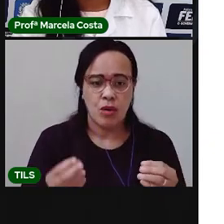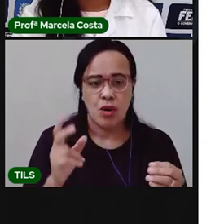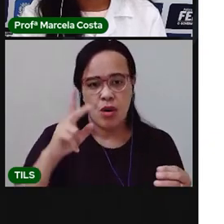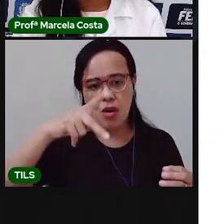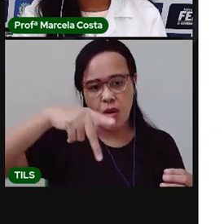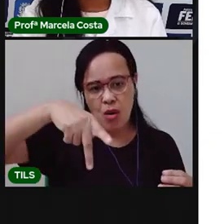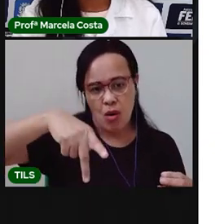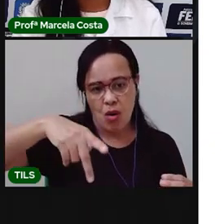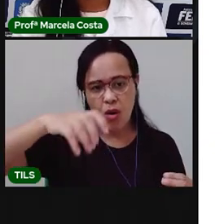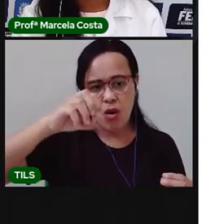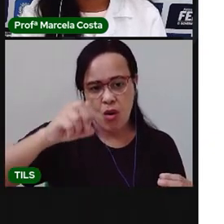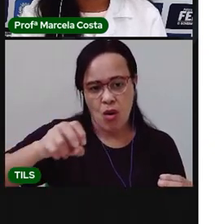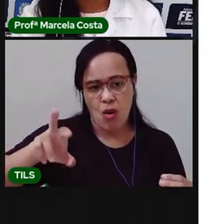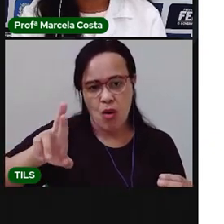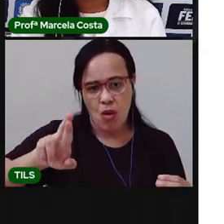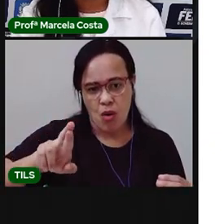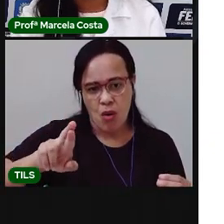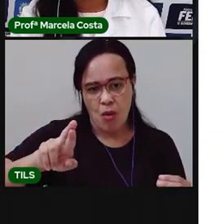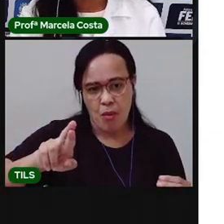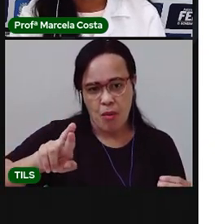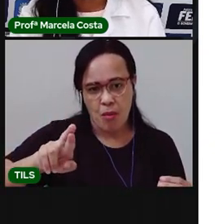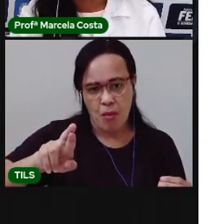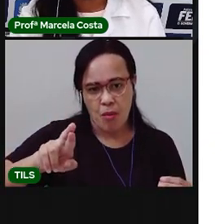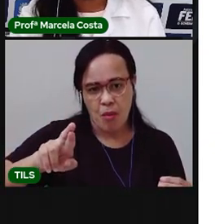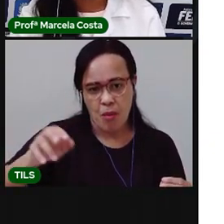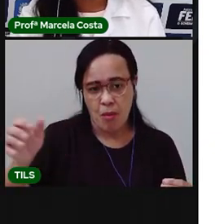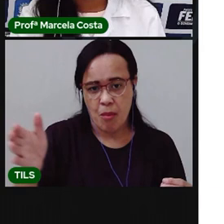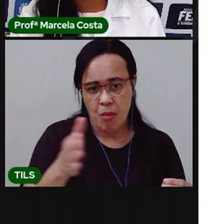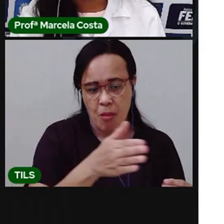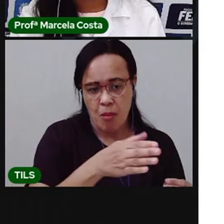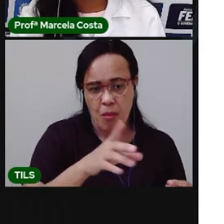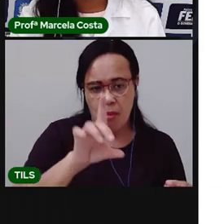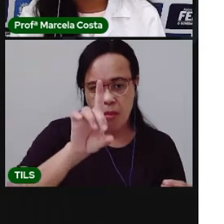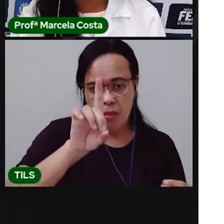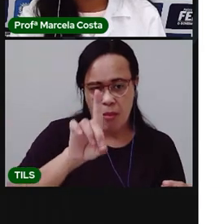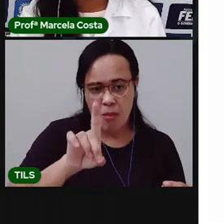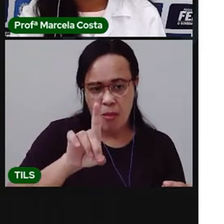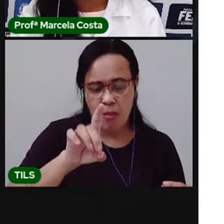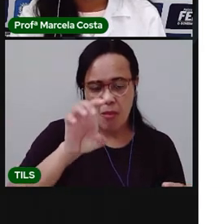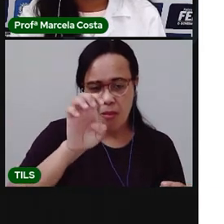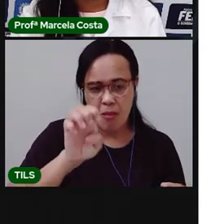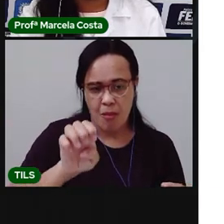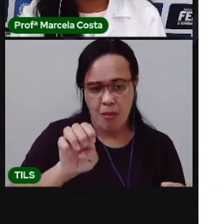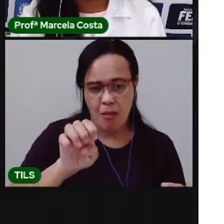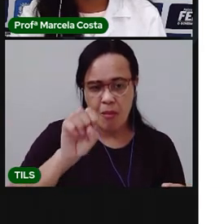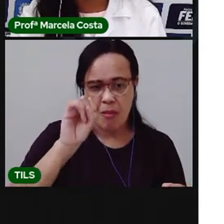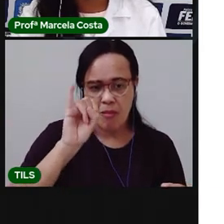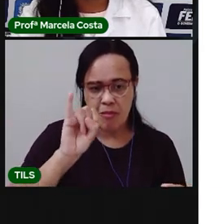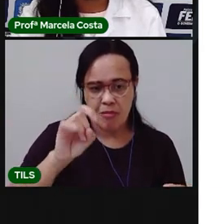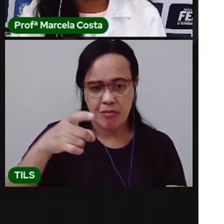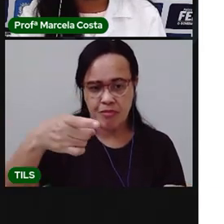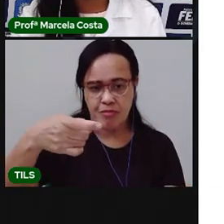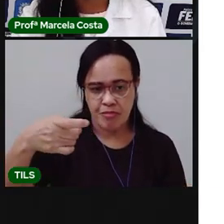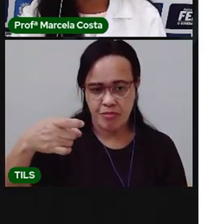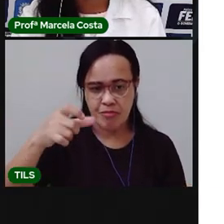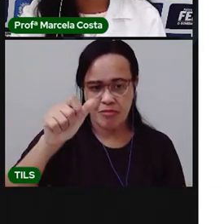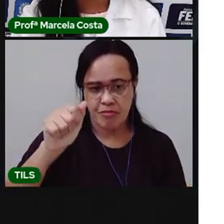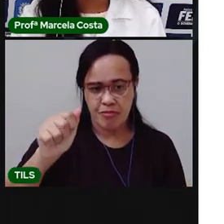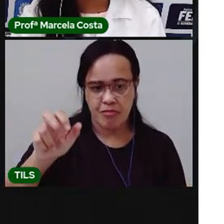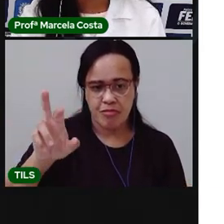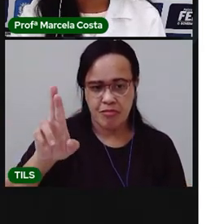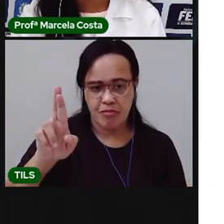deixarem ela virar.